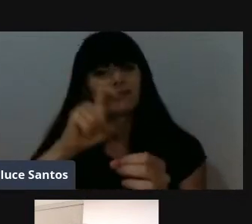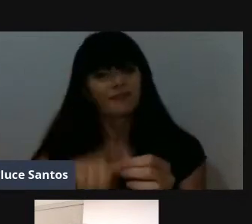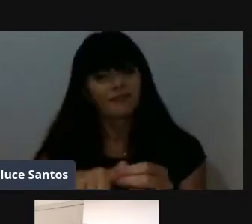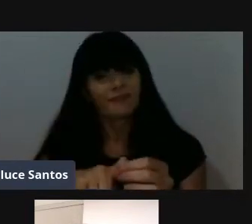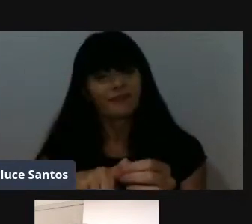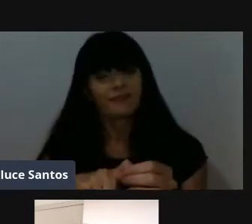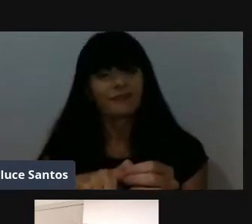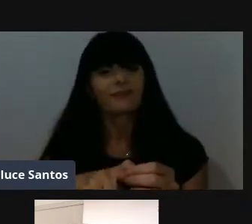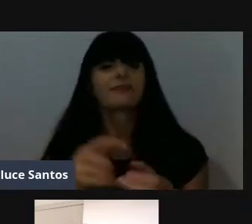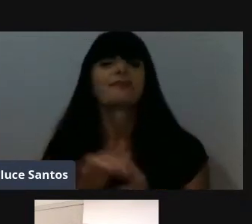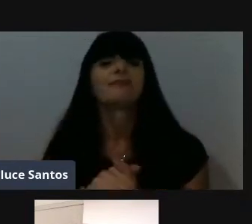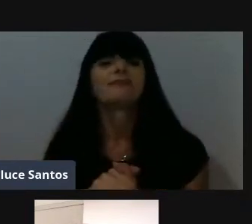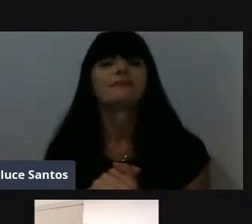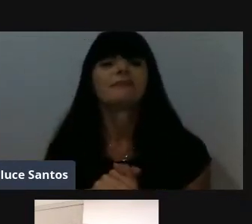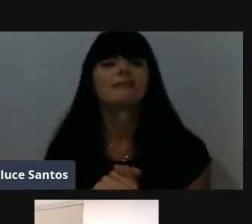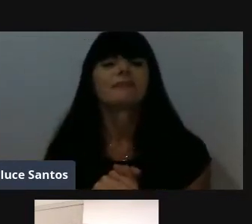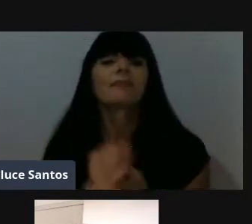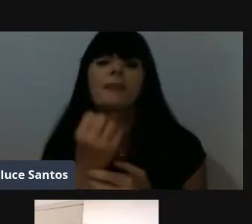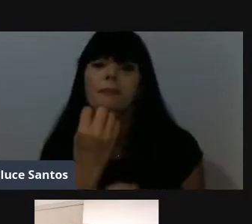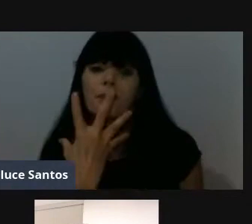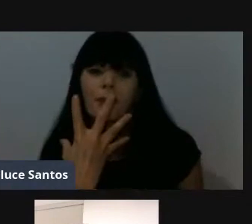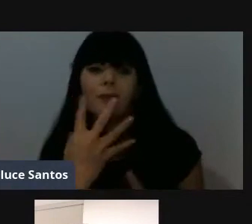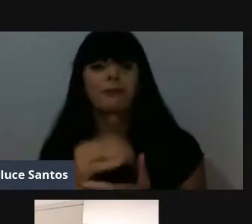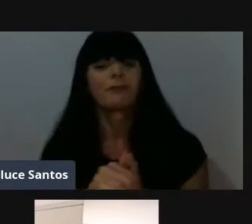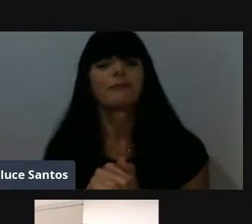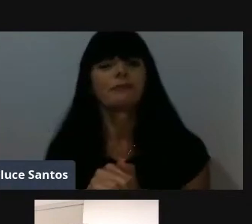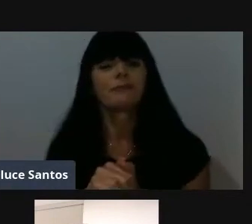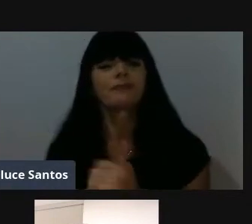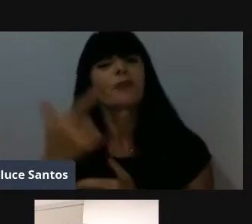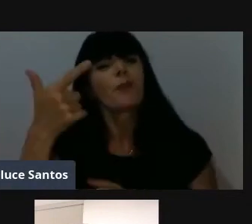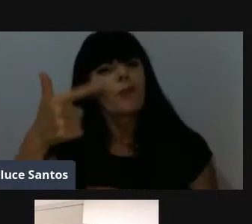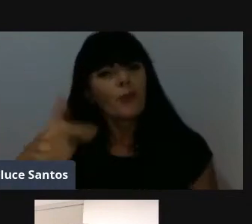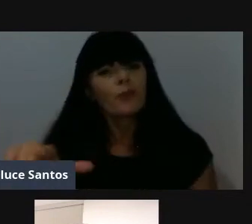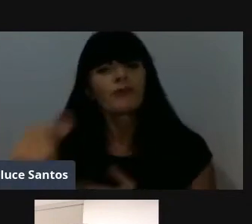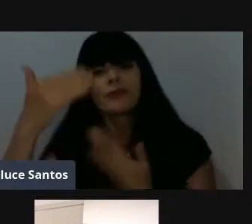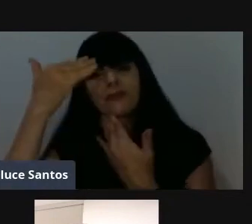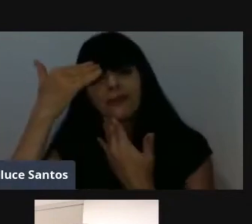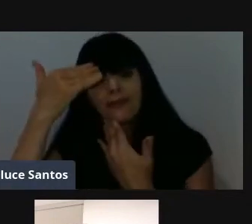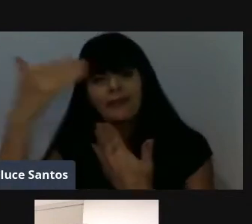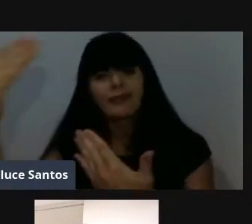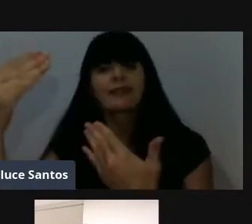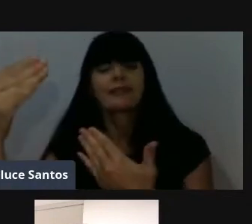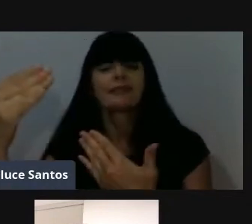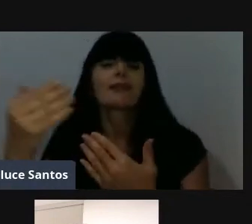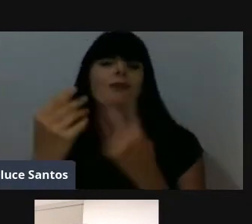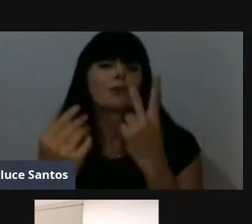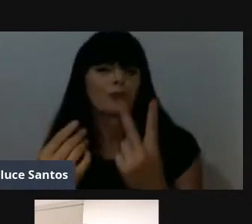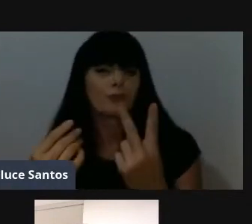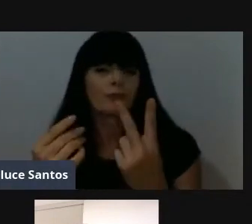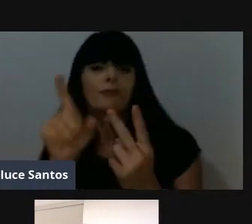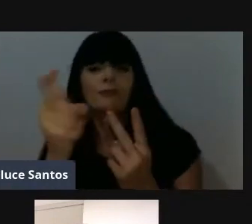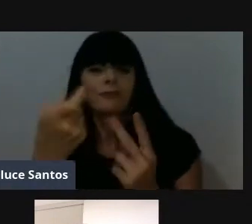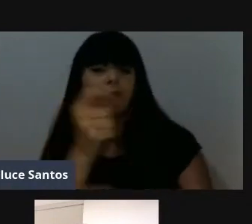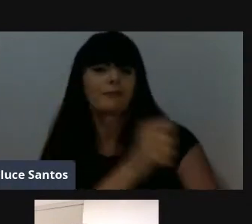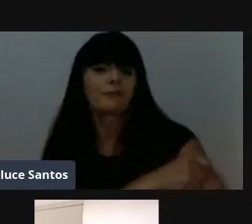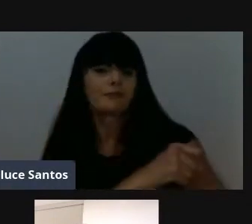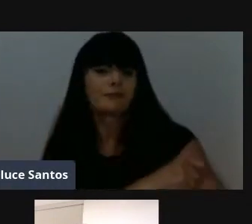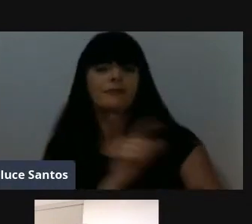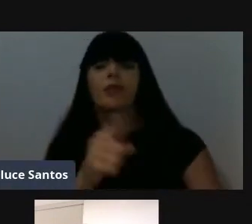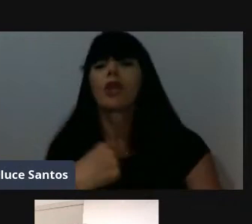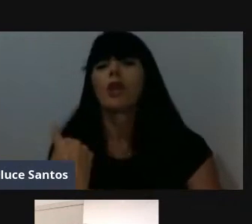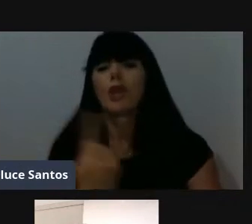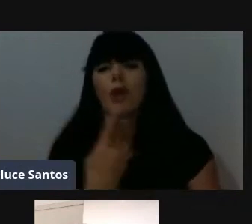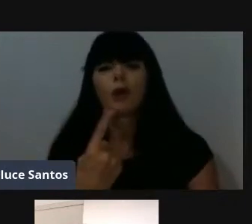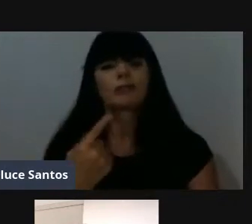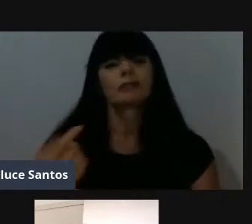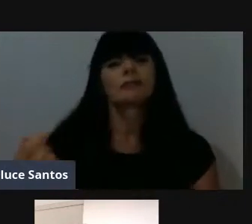dá a palavra para ela. Bom, novamente, vamos agradecer ao Rafael, ao Gleiton, aos nossos alunos,